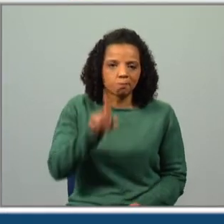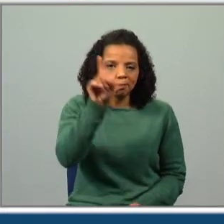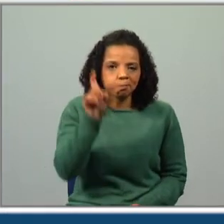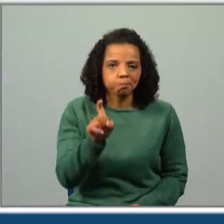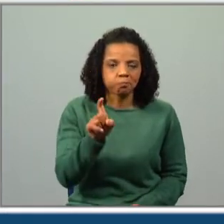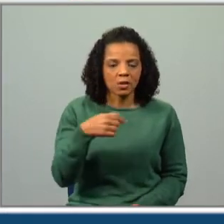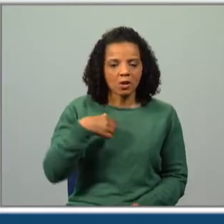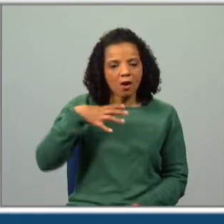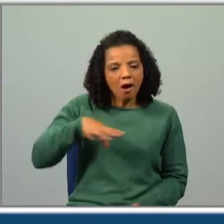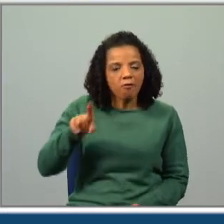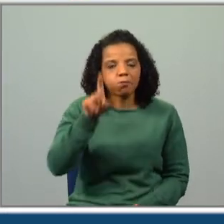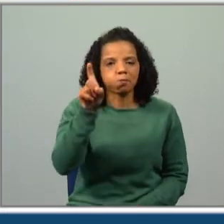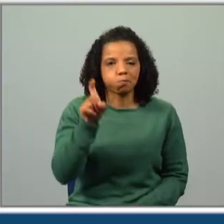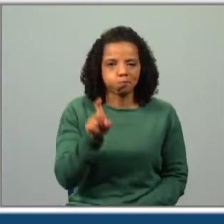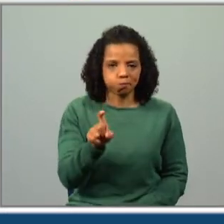Eu quero ser.